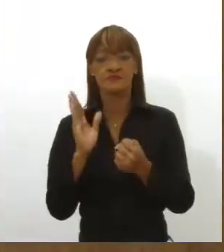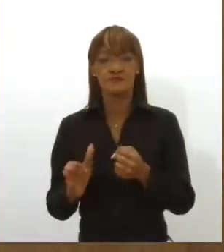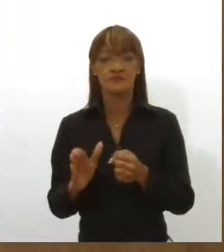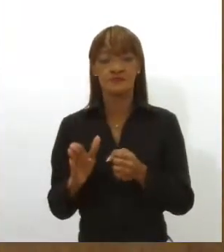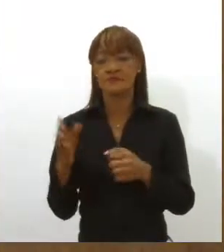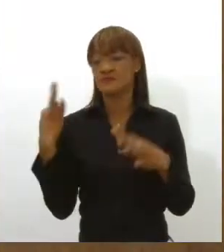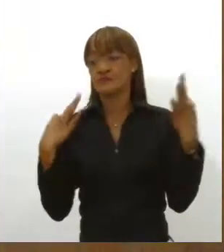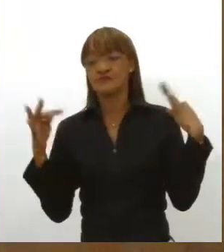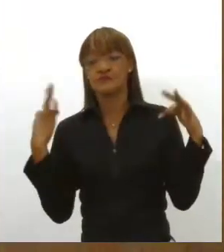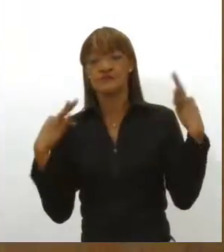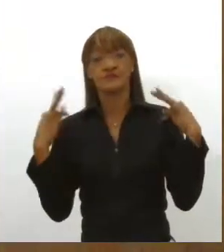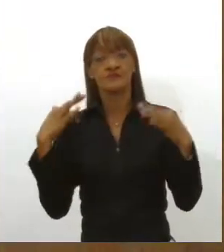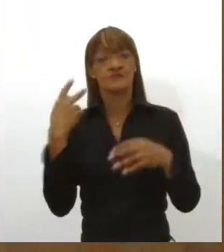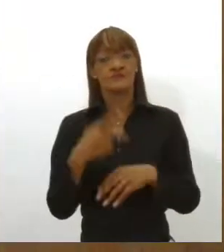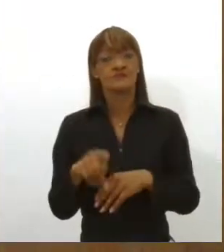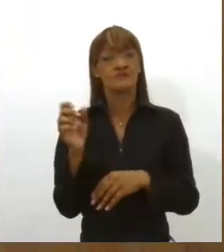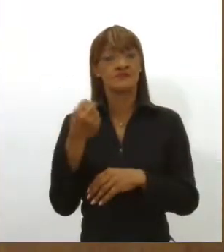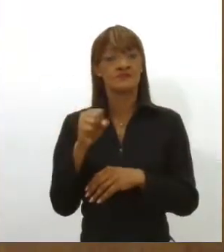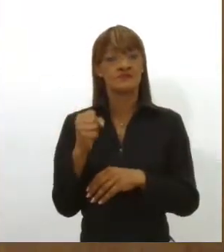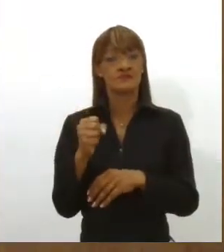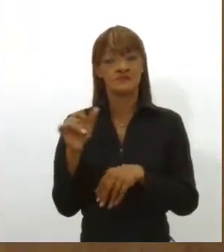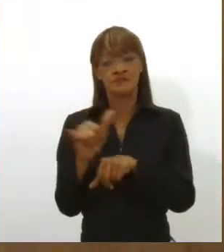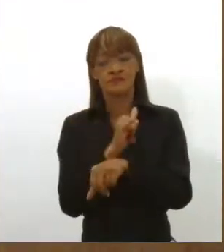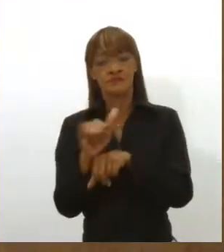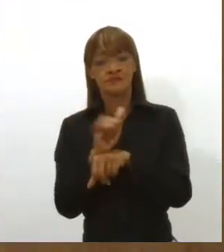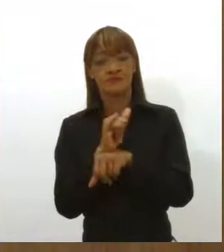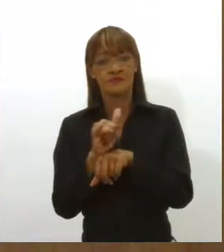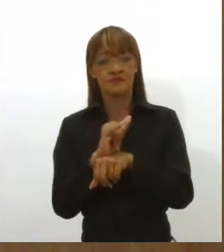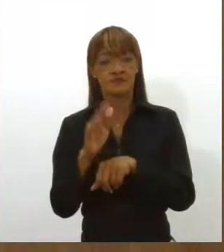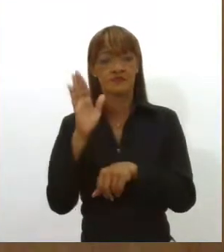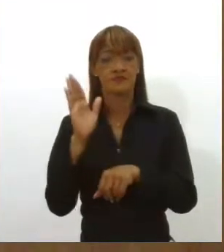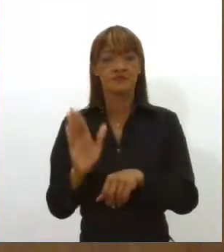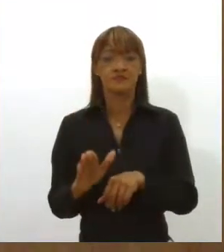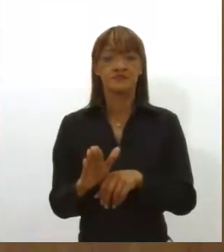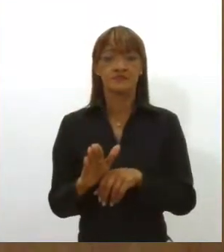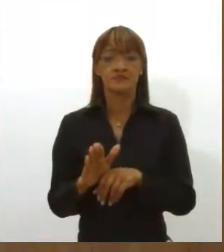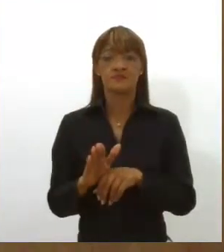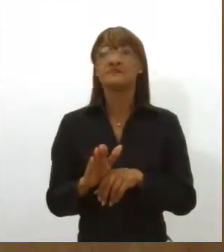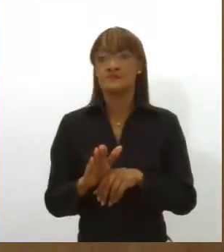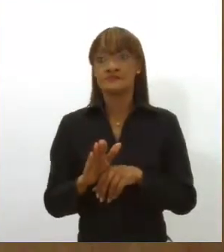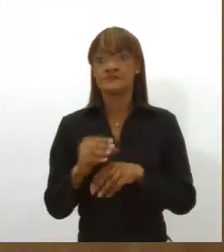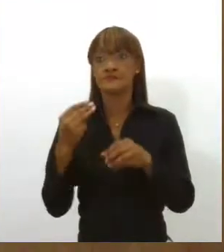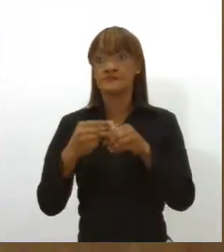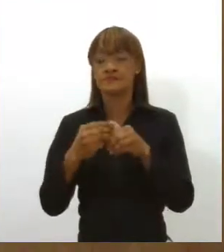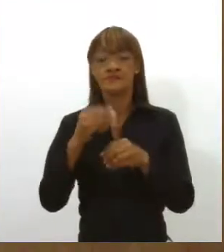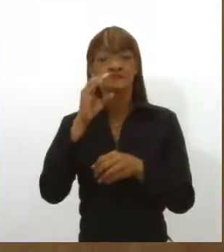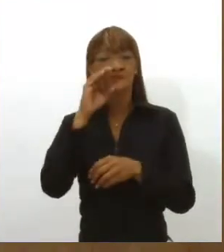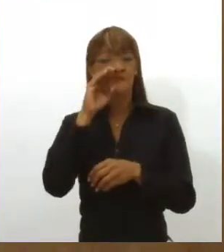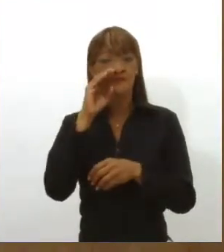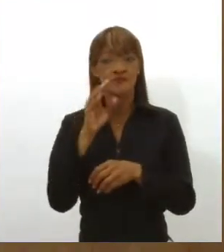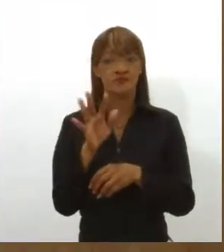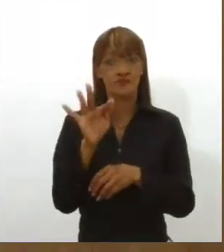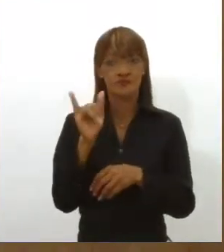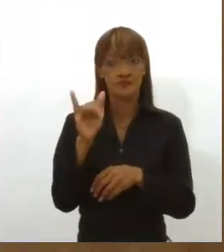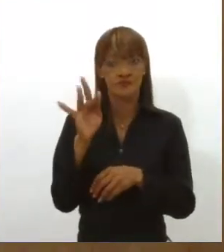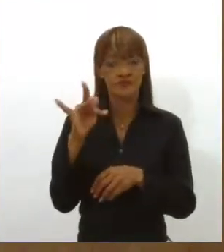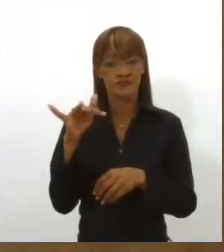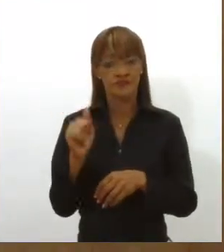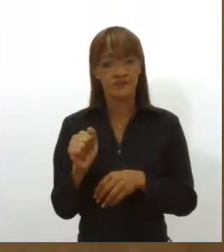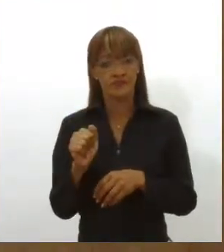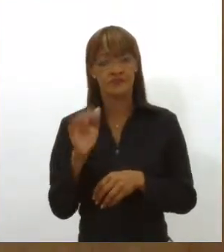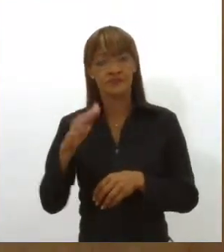Vai ser no auditório do Instituto Federal de Sergipe, no município de Nossa Senhora de Socorro. O evento pretende reunir prefeitos,